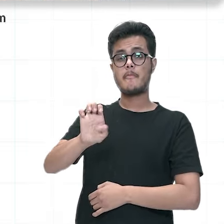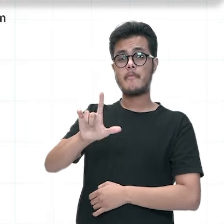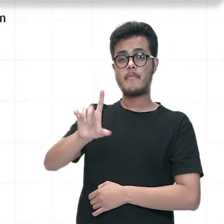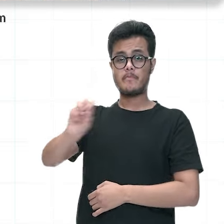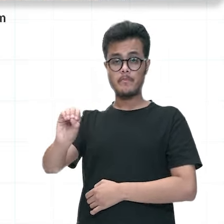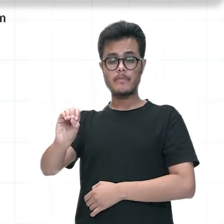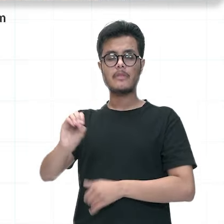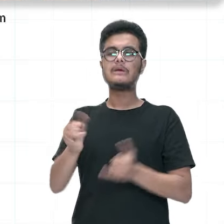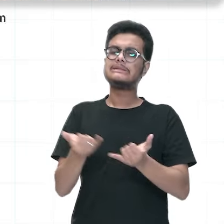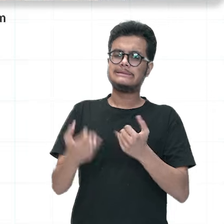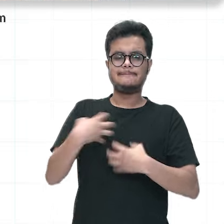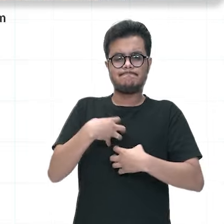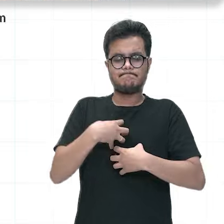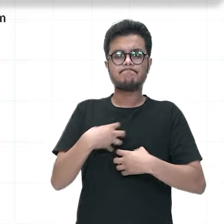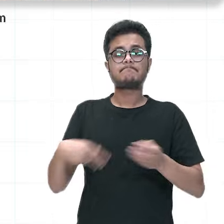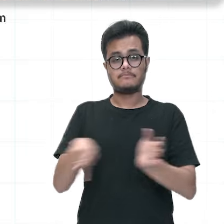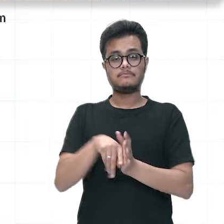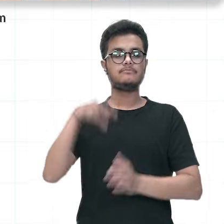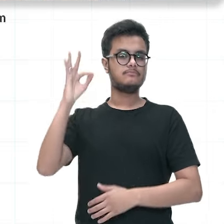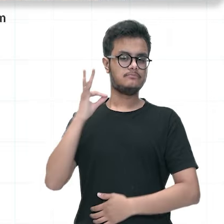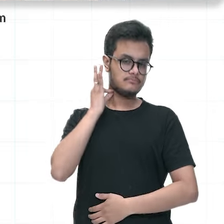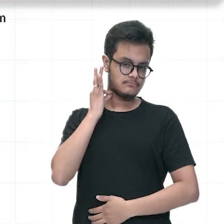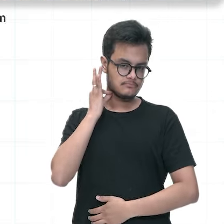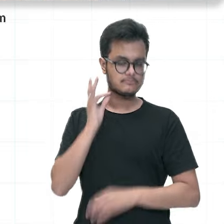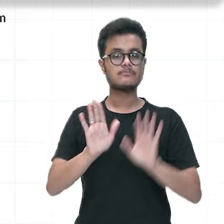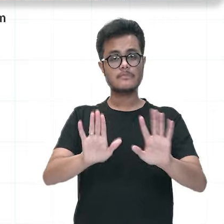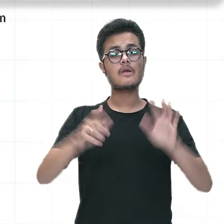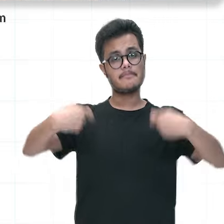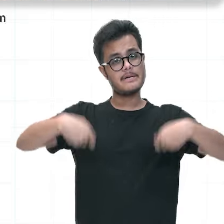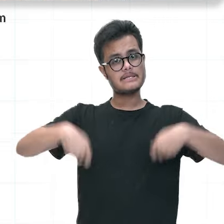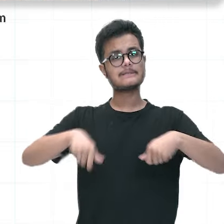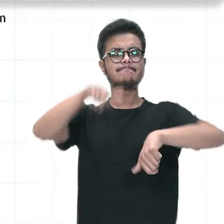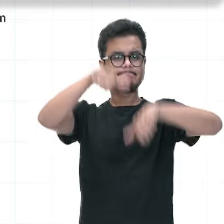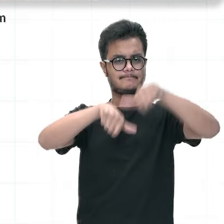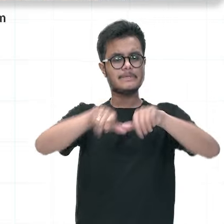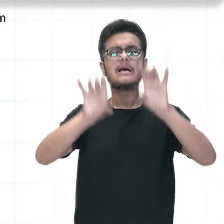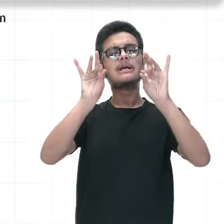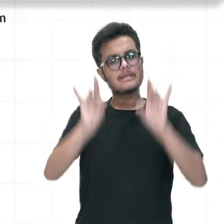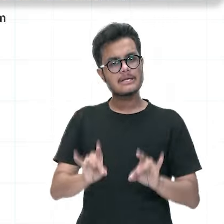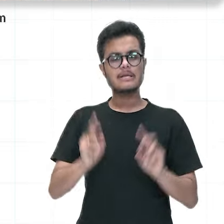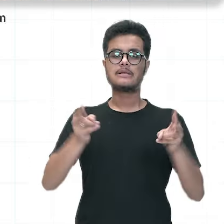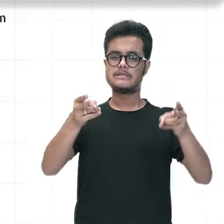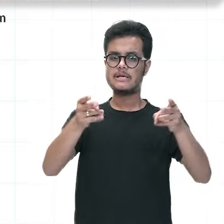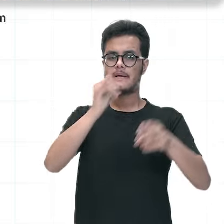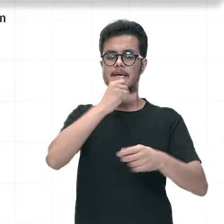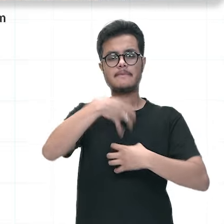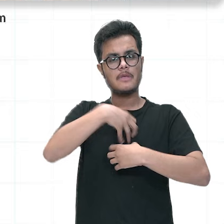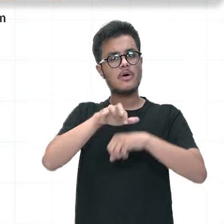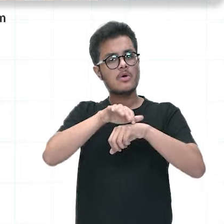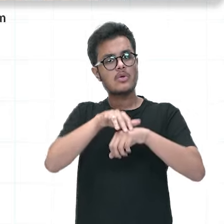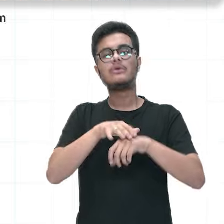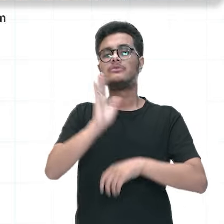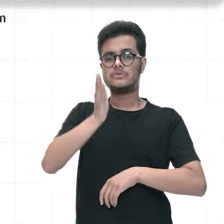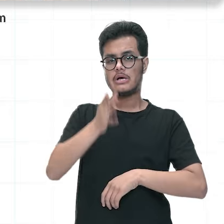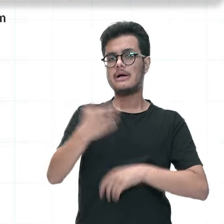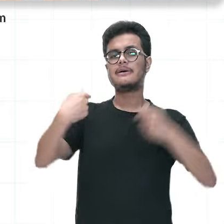todos aí sintomas da dengue, né? Que precisam ser observados, né? E se caso a pessoa tiver a ter, já tem que ter uma certa